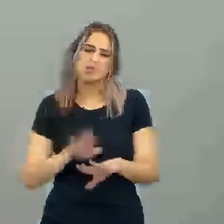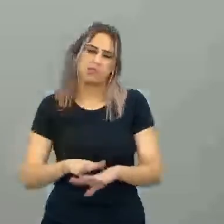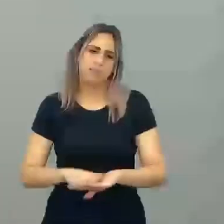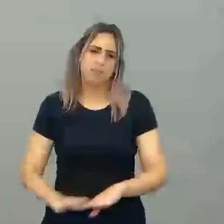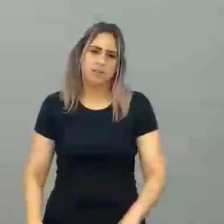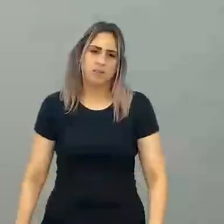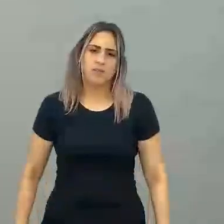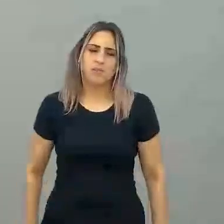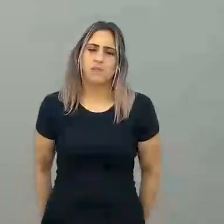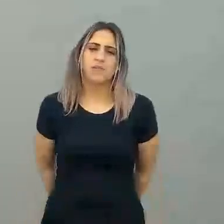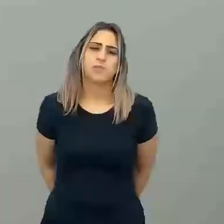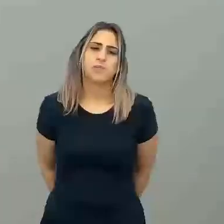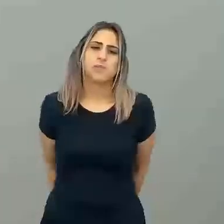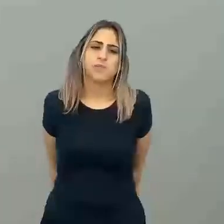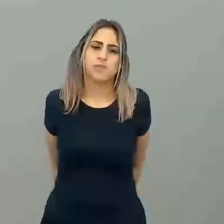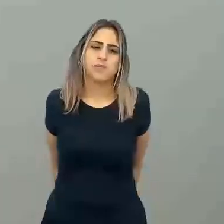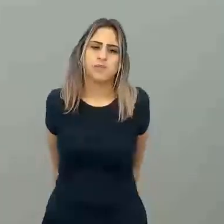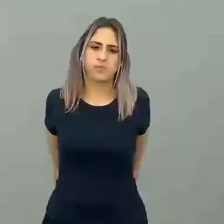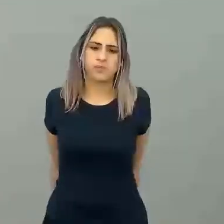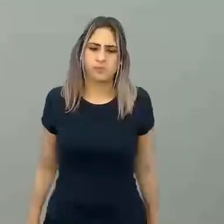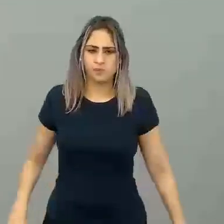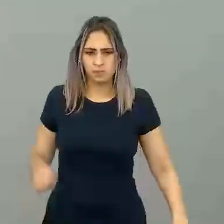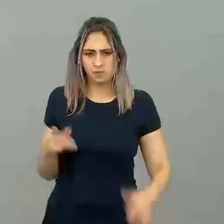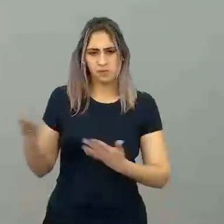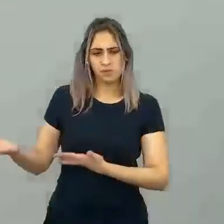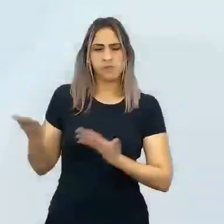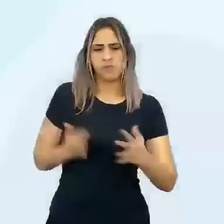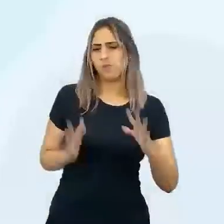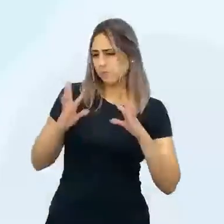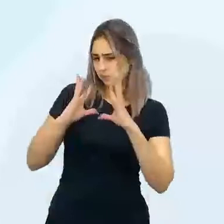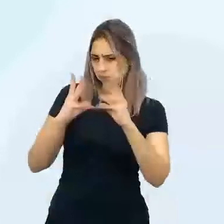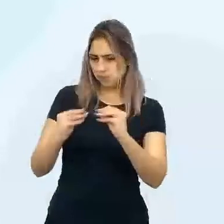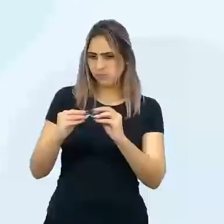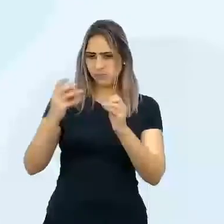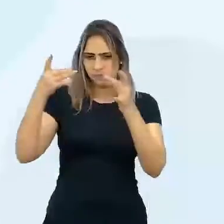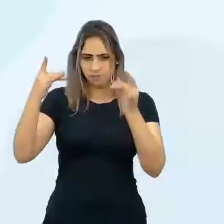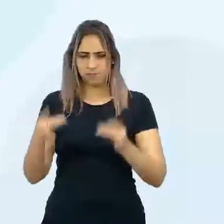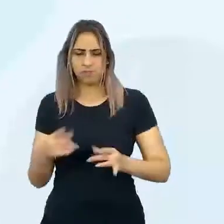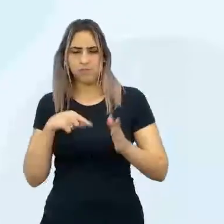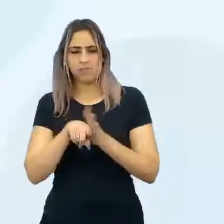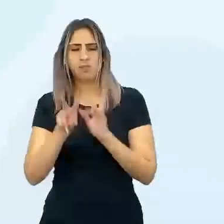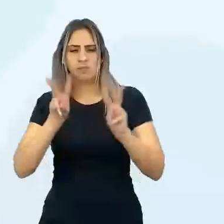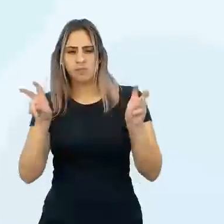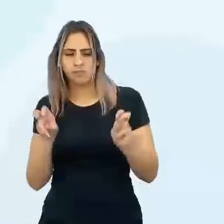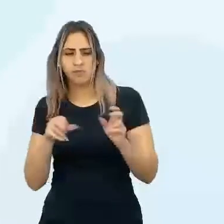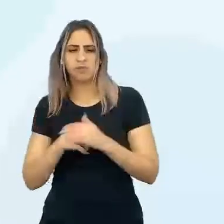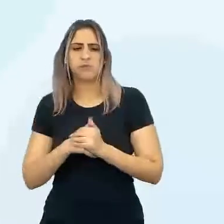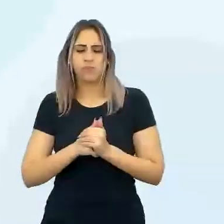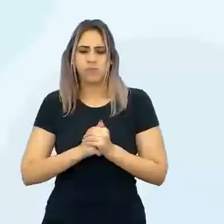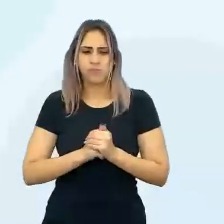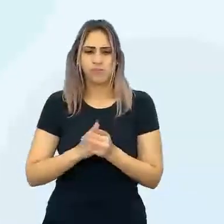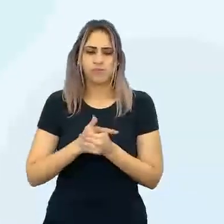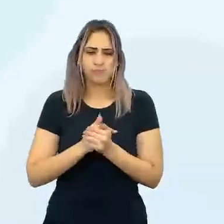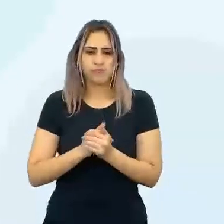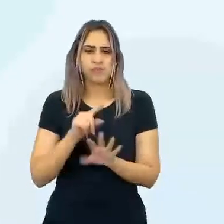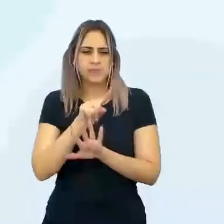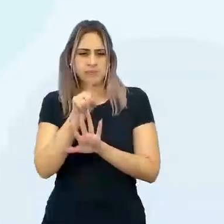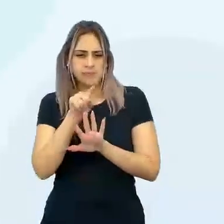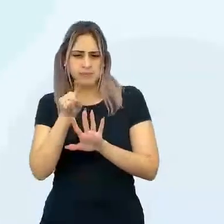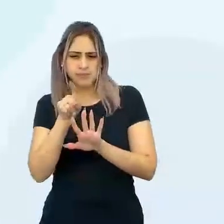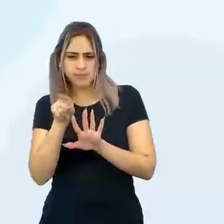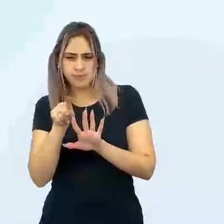E aí, nele você vai trazer tudo isso, vai levantar as questões, as hipóteses que você